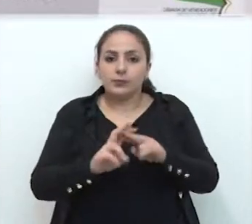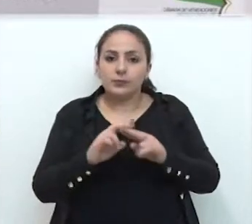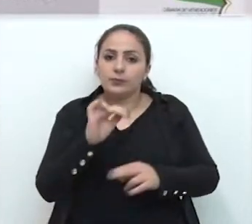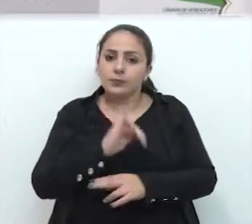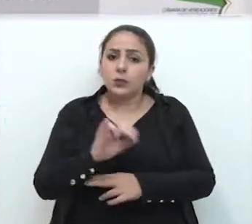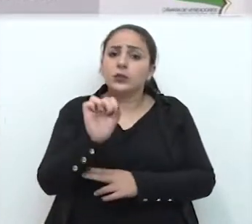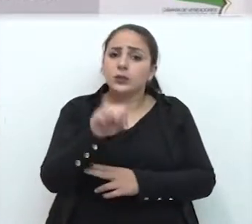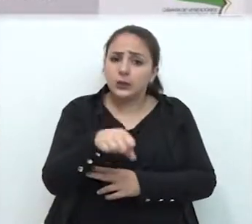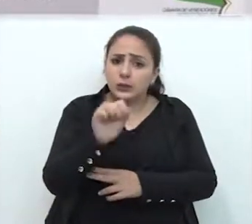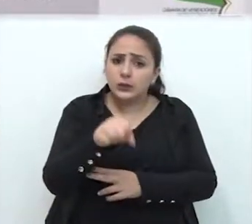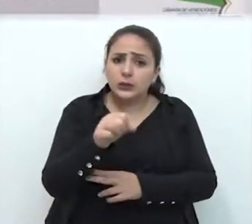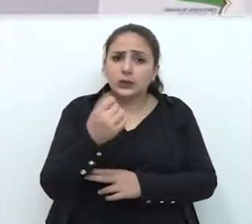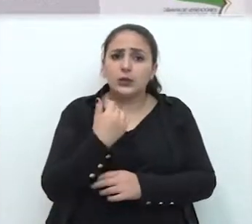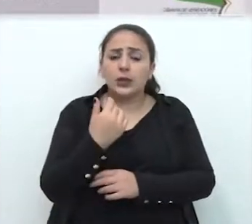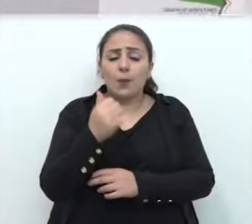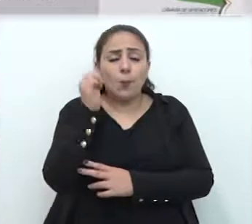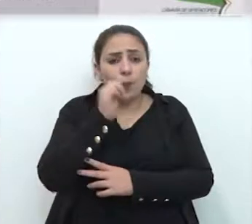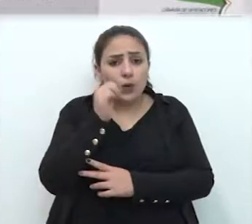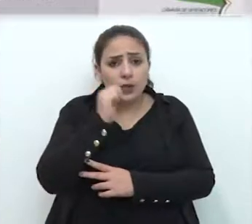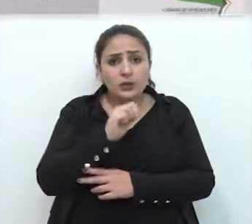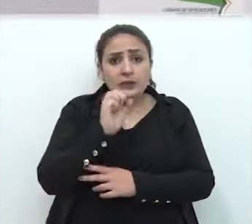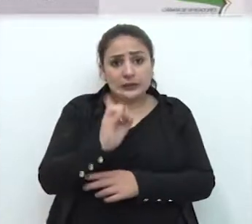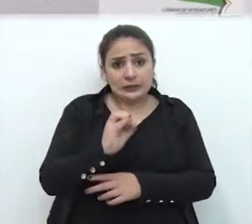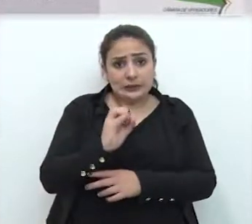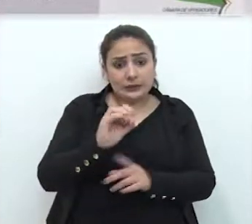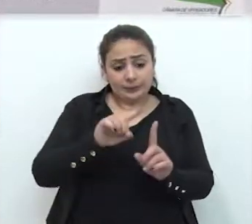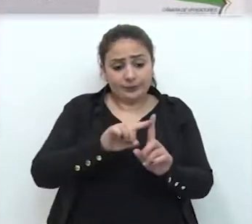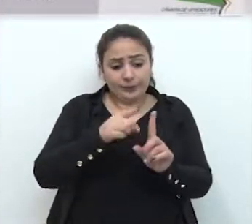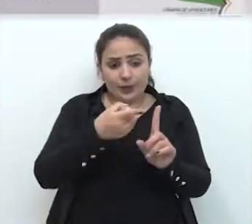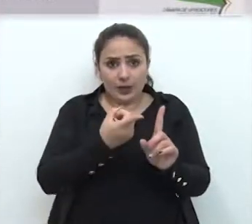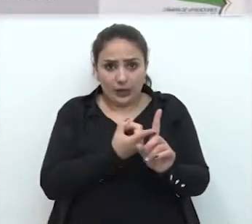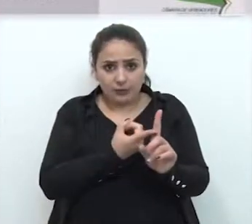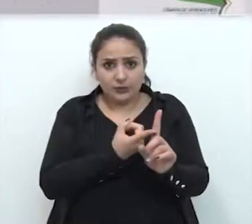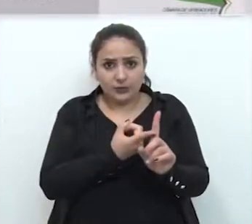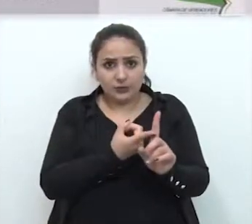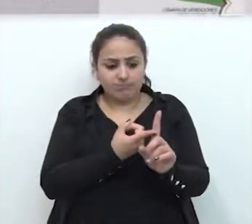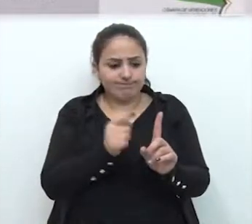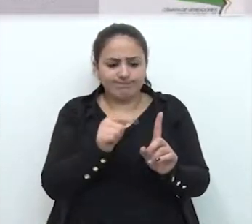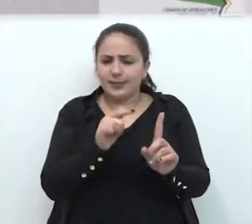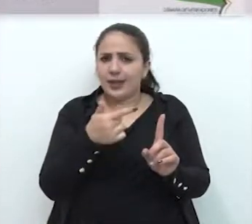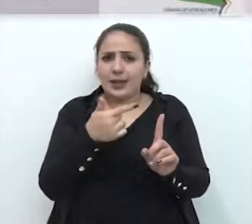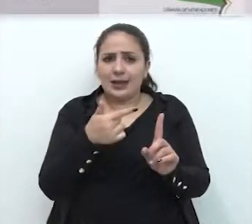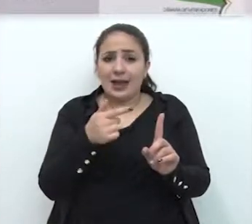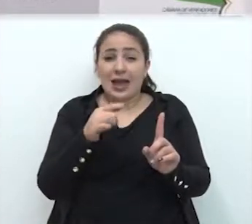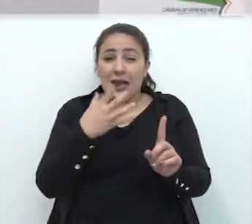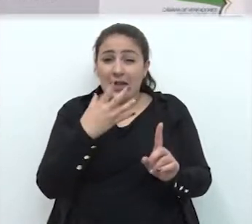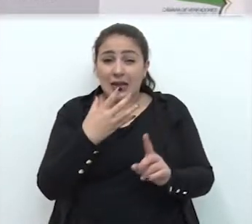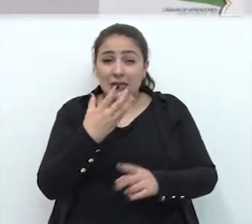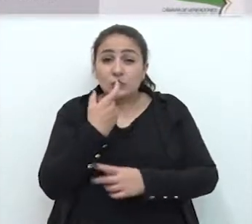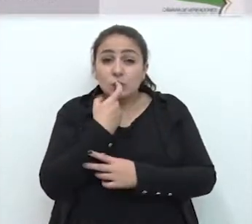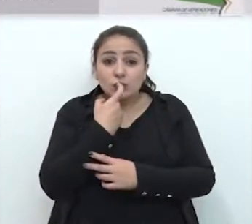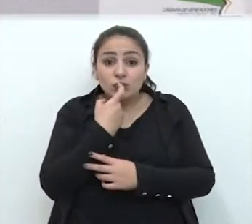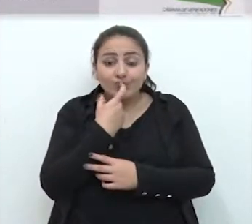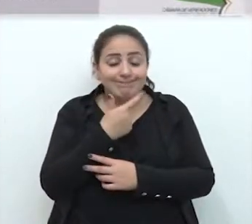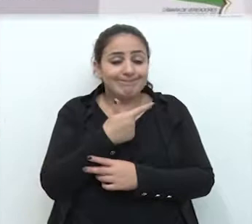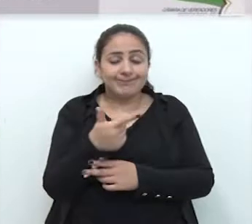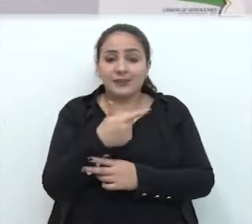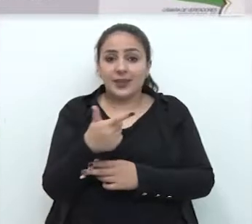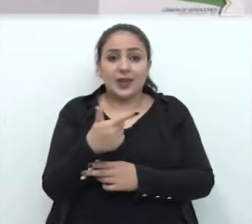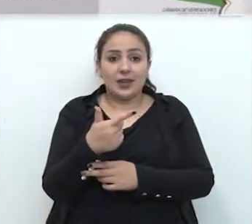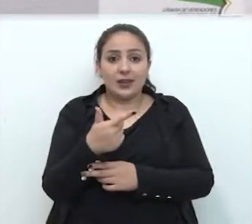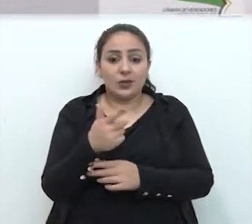fundamental sim que a mulher que está gerando uma criança que não tem uma perspectiva de vida imediata,